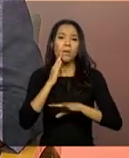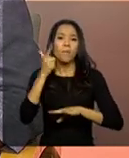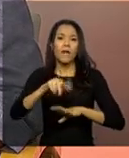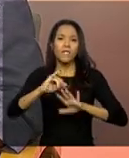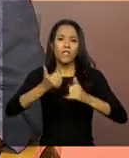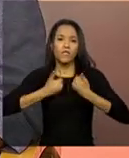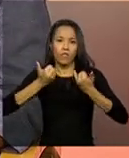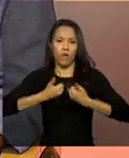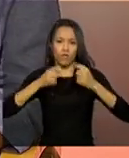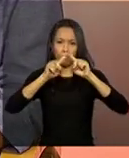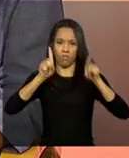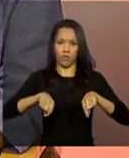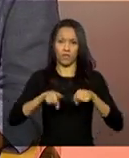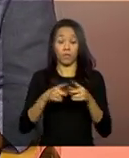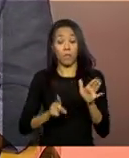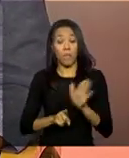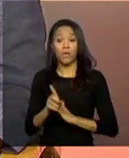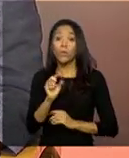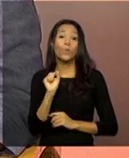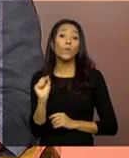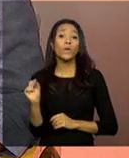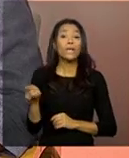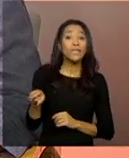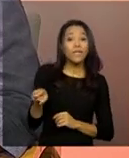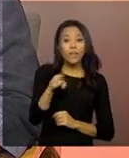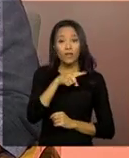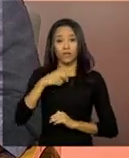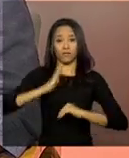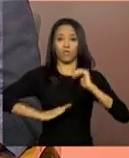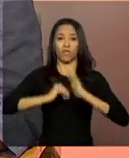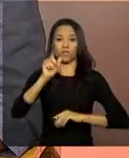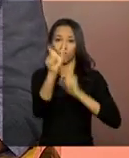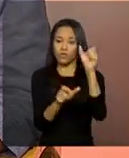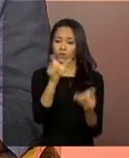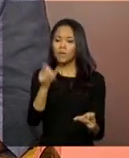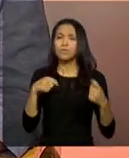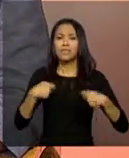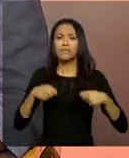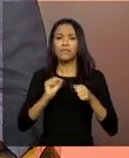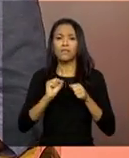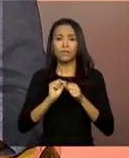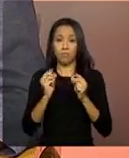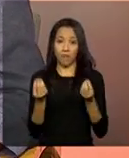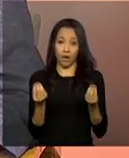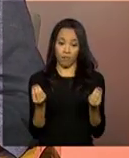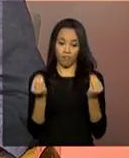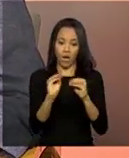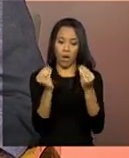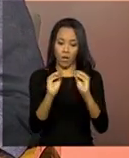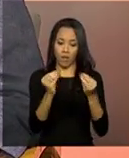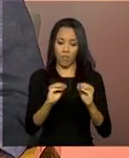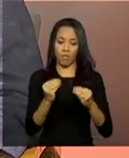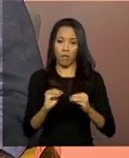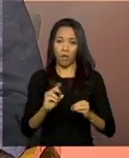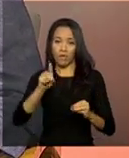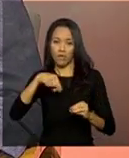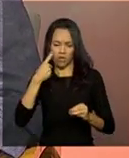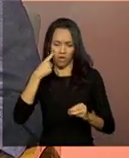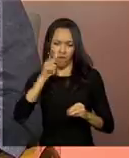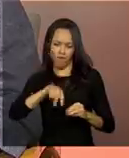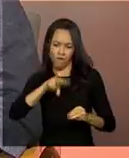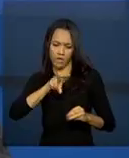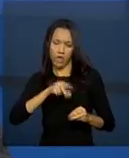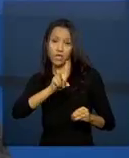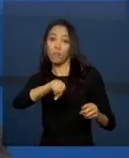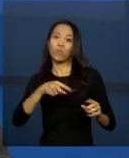assim, o que esses profissionais devem registrar ao fazer o atendimento ou o acompanhamento das famílias.